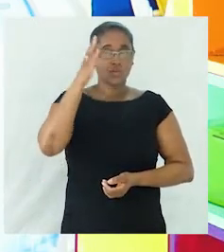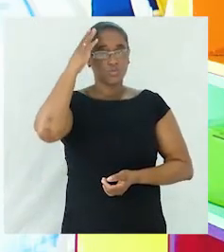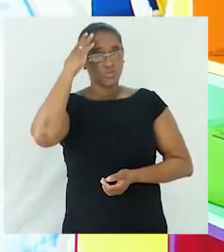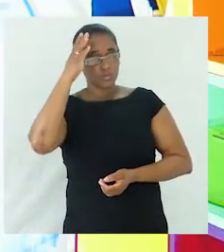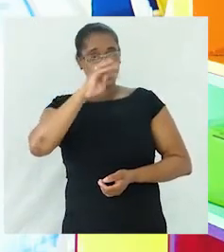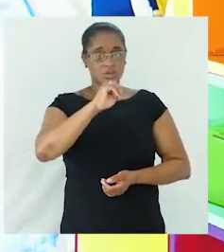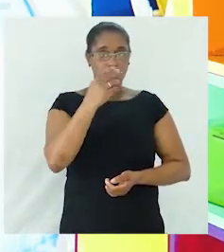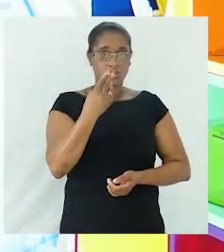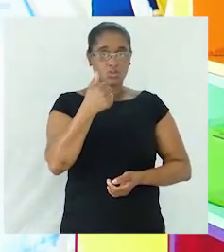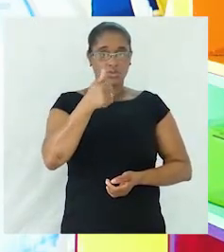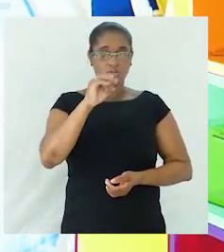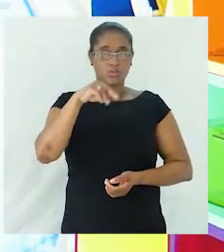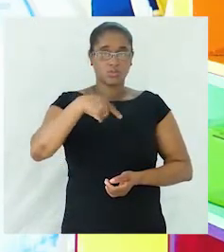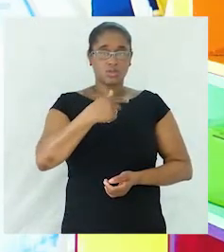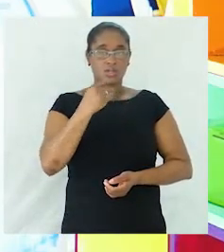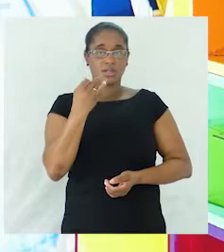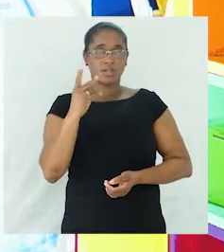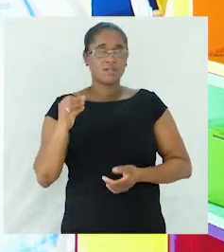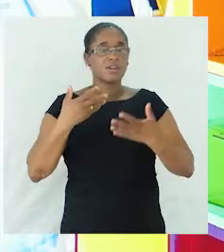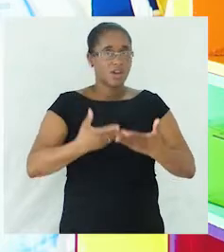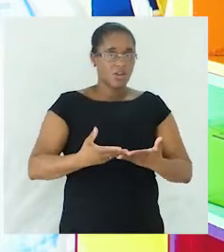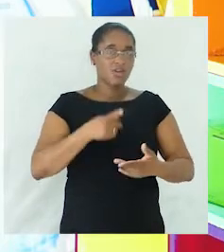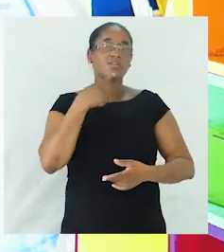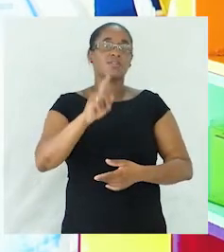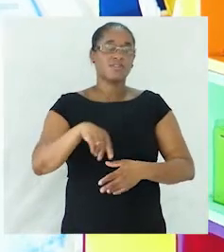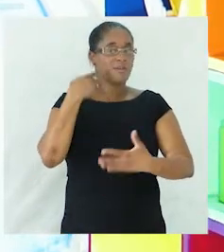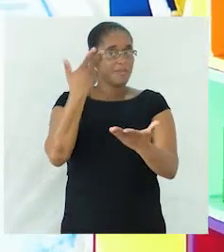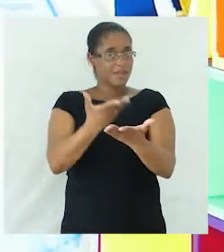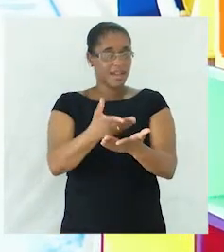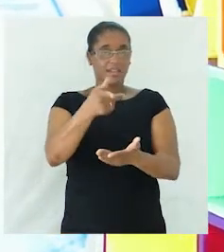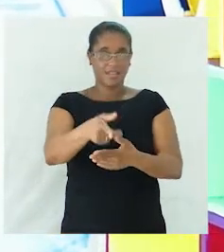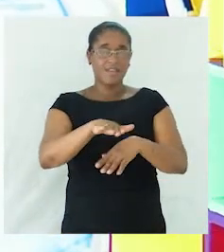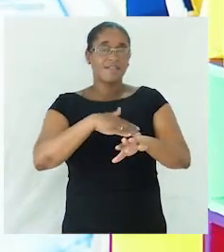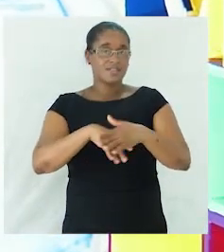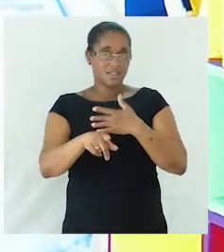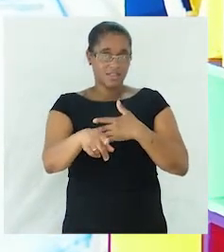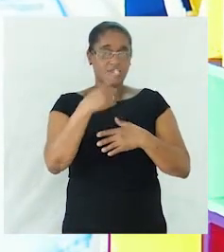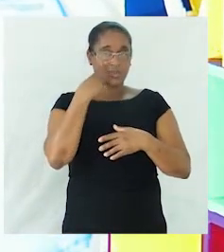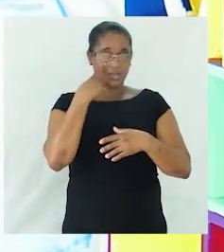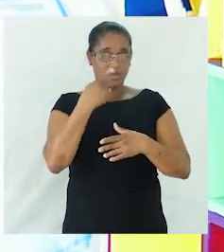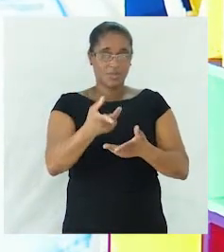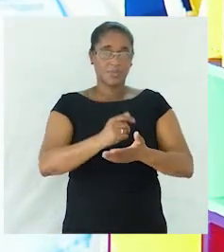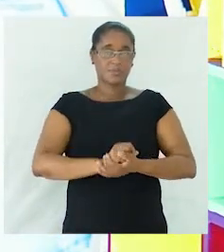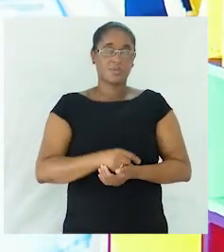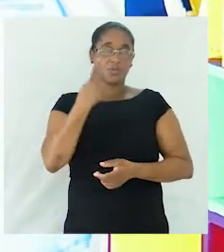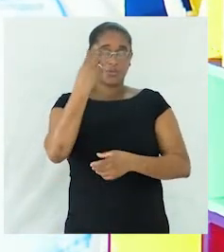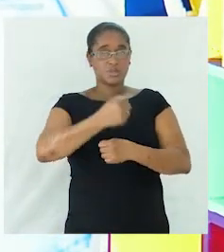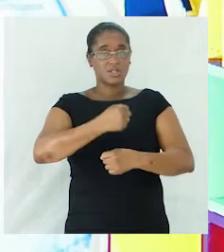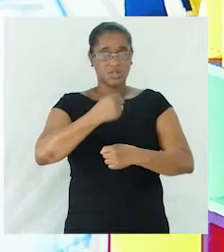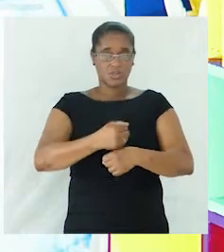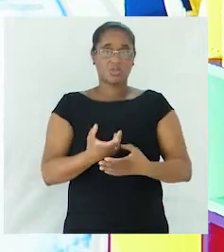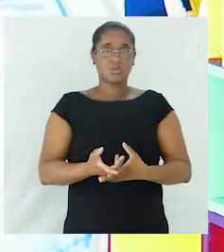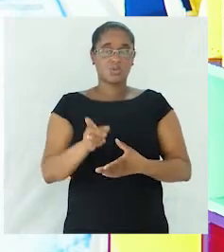substantivos agora vamos novamente aplicar aqui este conhecimento num exercício